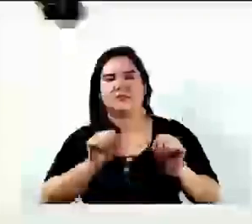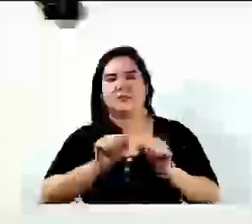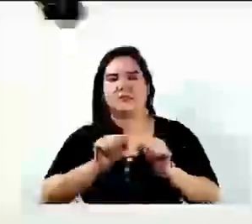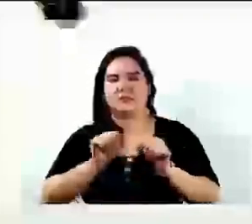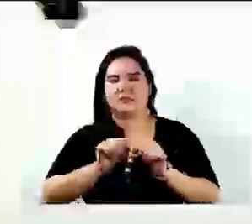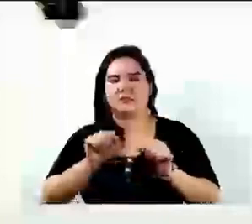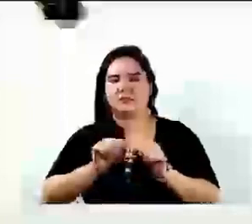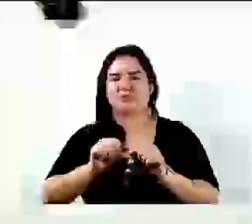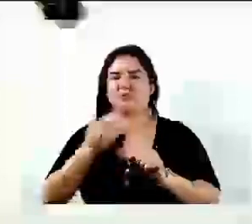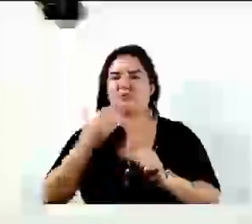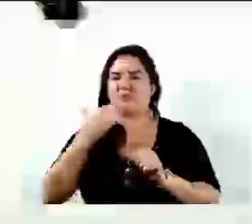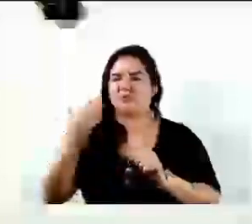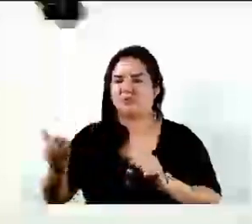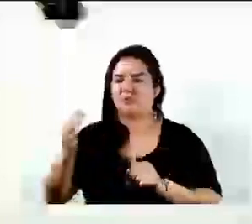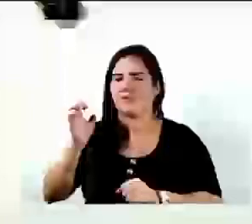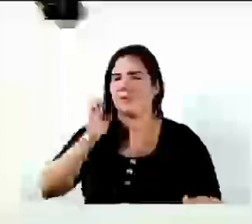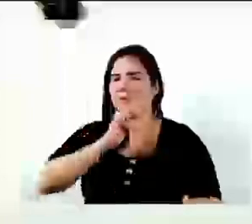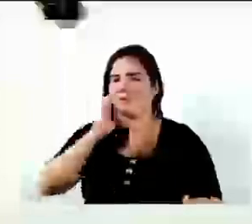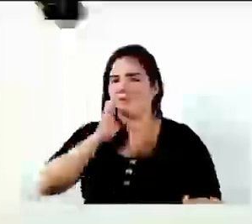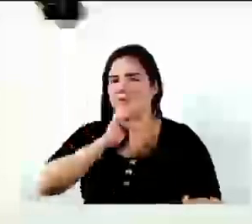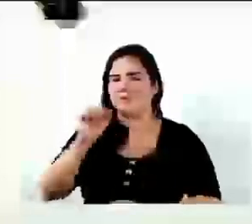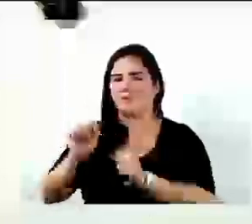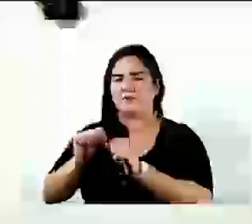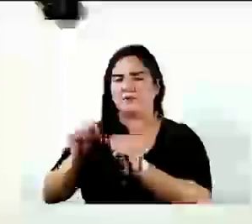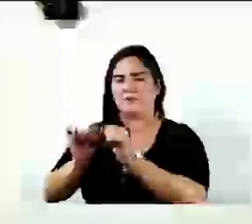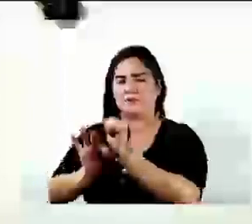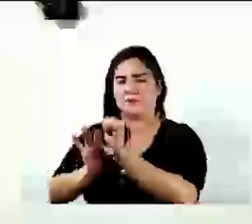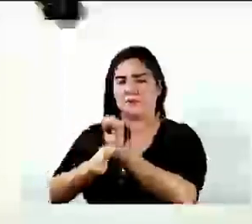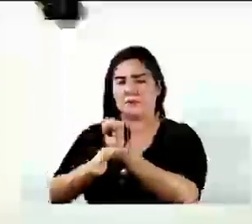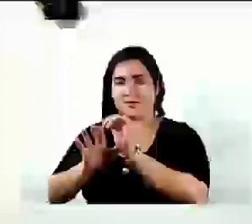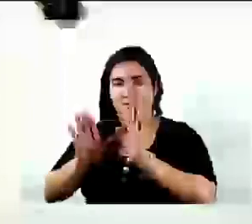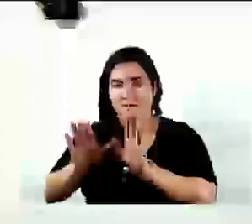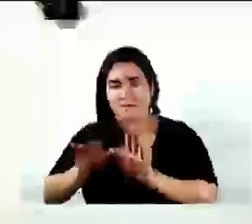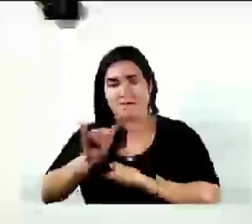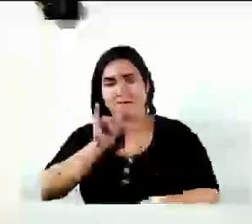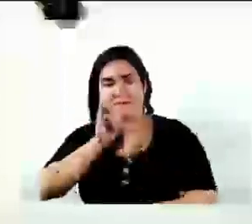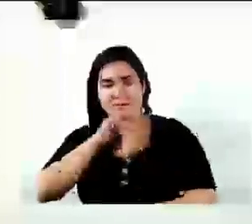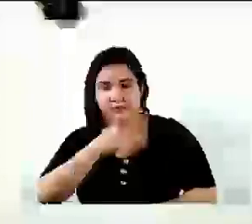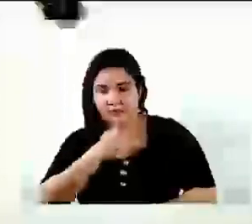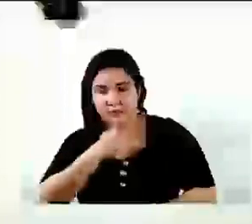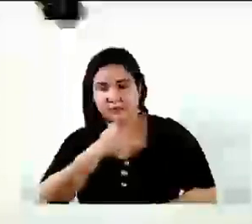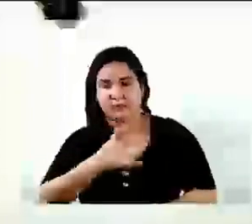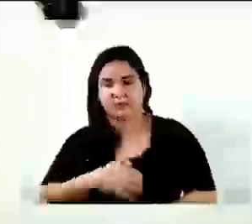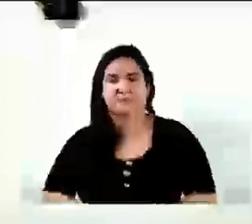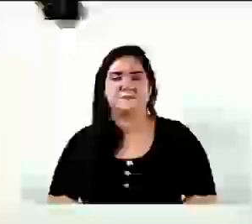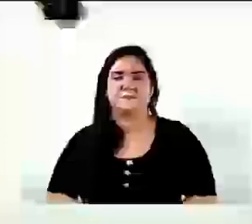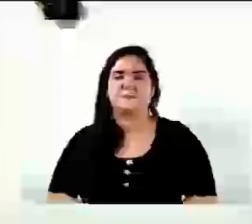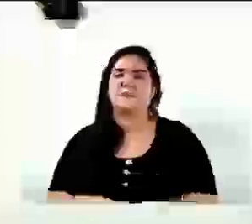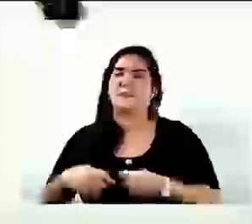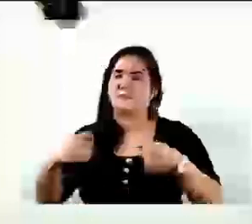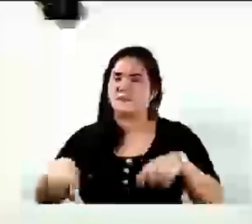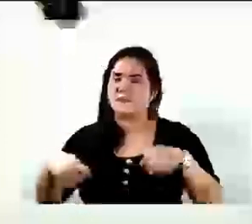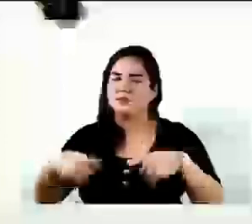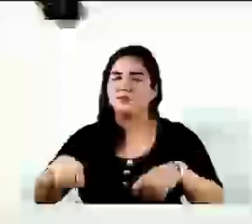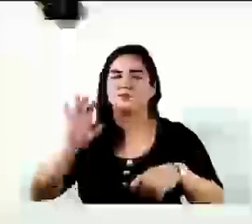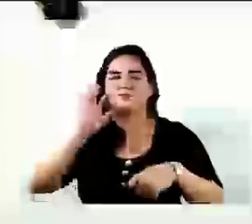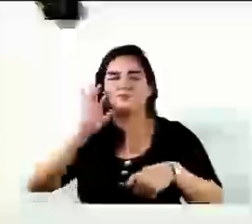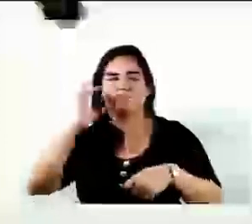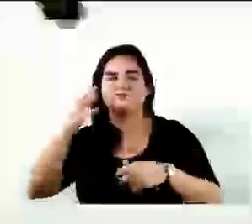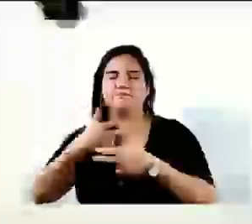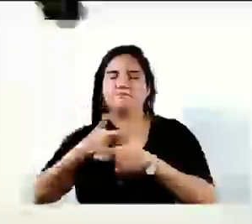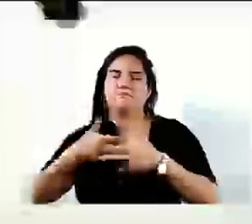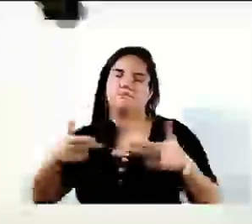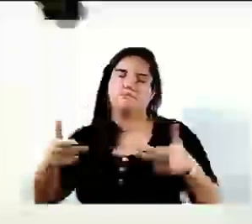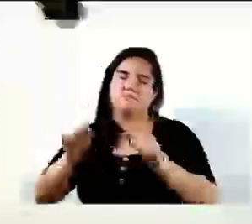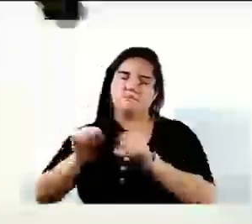licitação emergencial para colocar em segurança, infelizmente, tem que tomar essas atitudes, a única